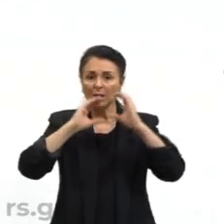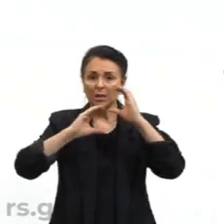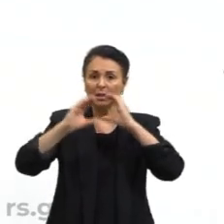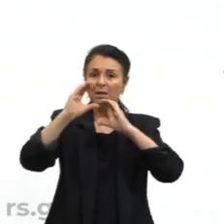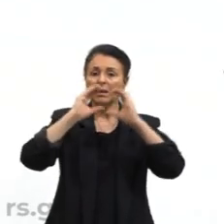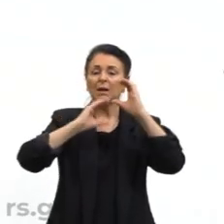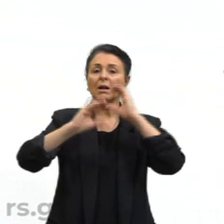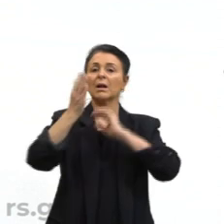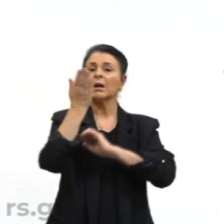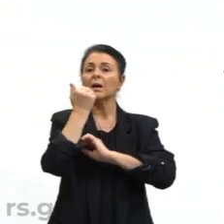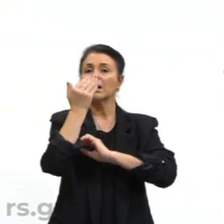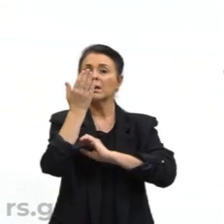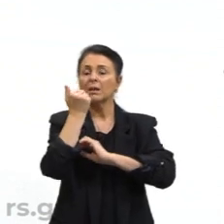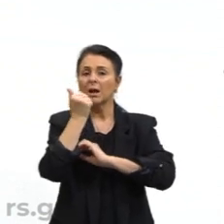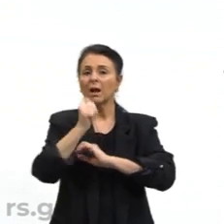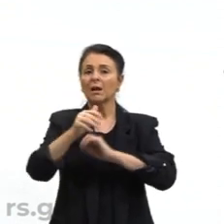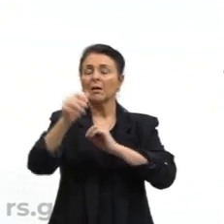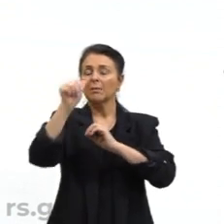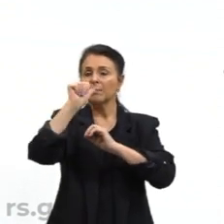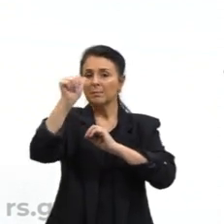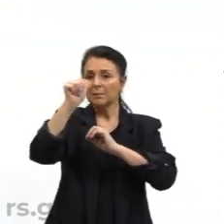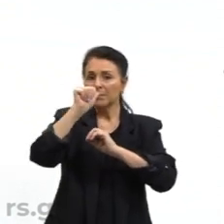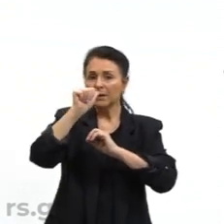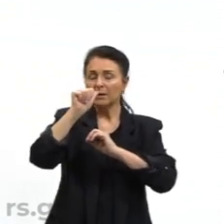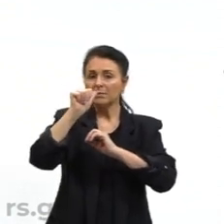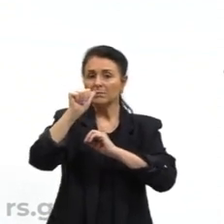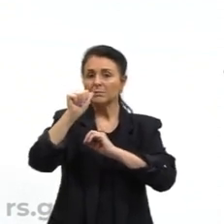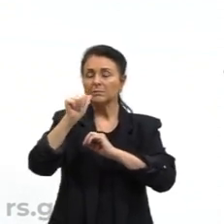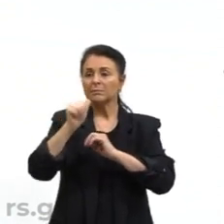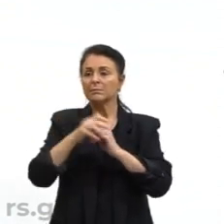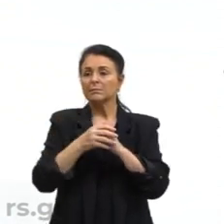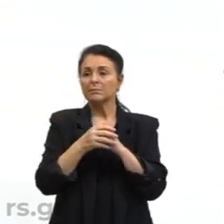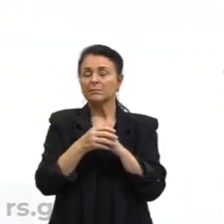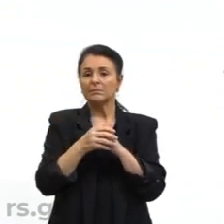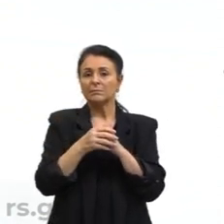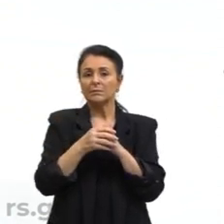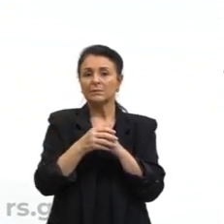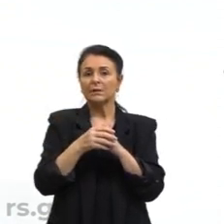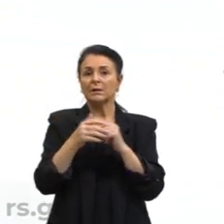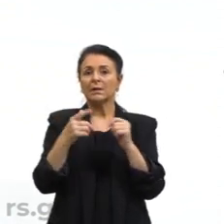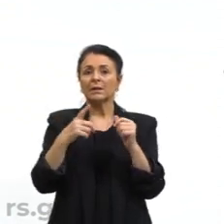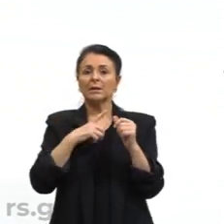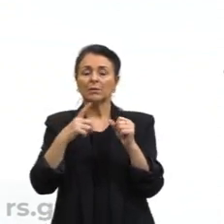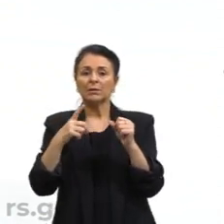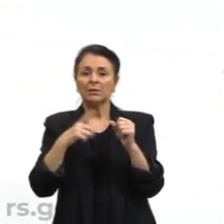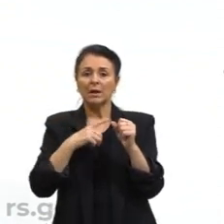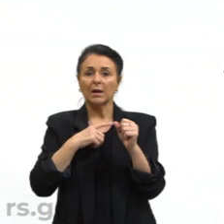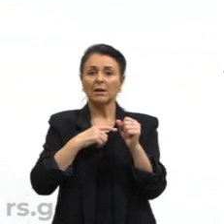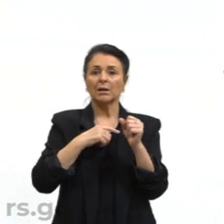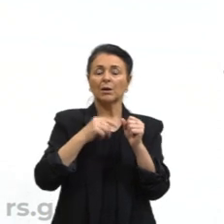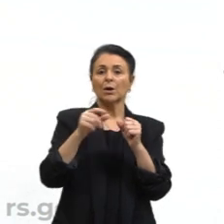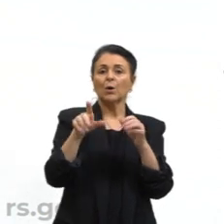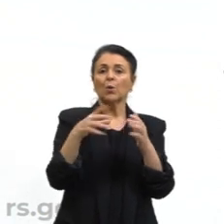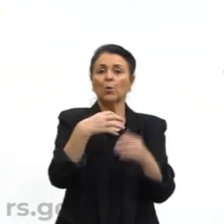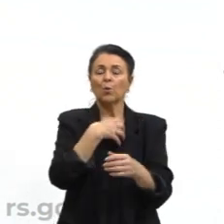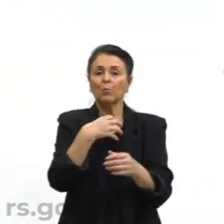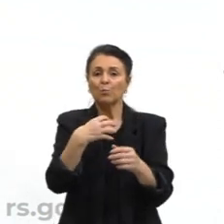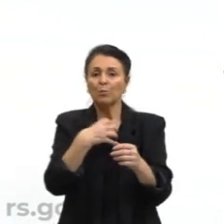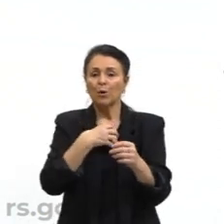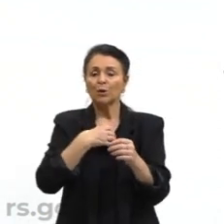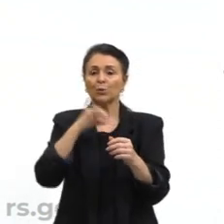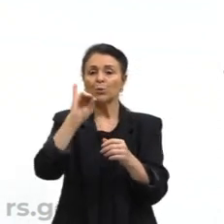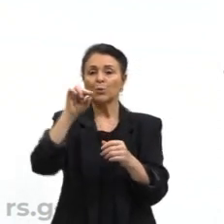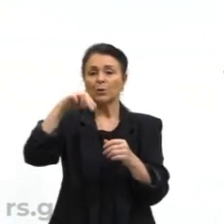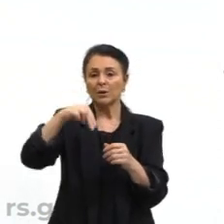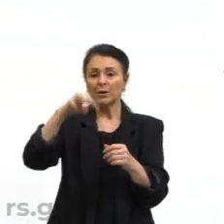Bebir Não está conjugado Então nós temos aí O modo Infinitivo Do verbo Por que estou